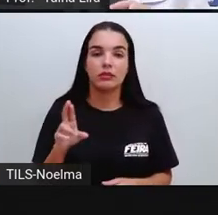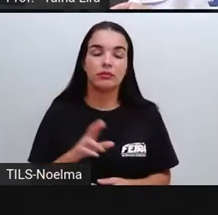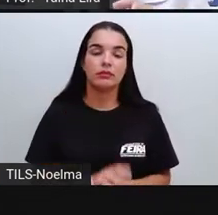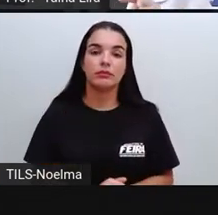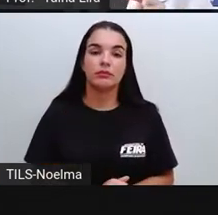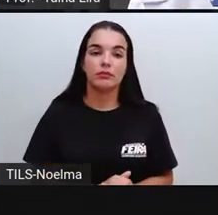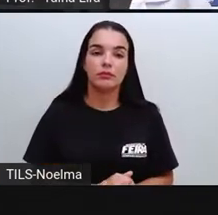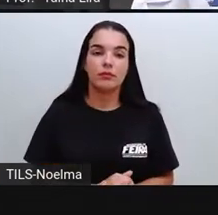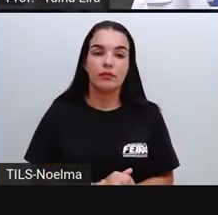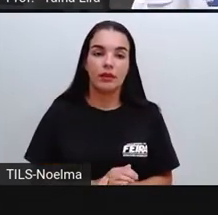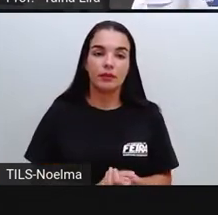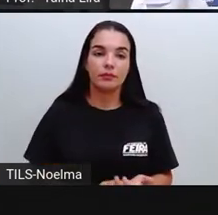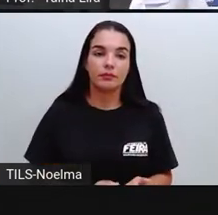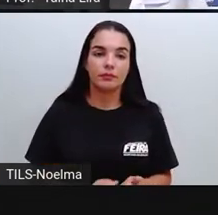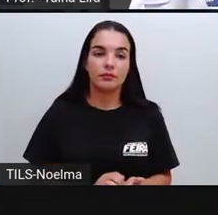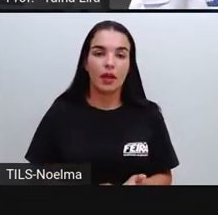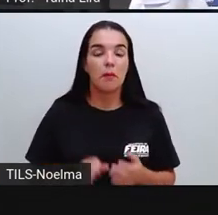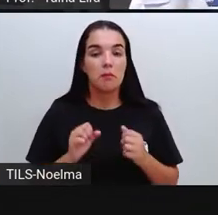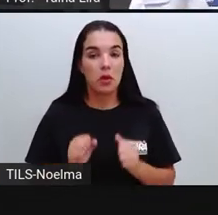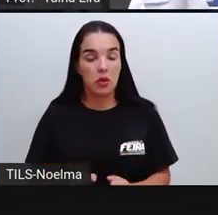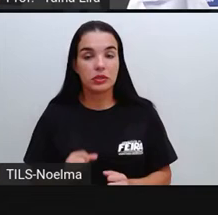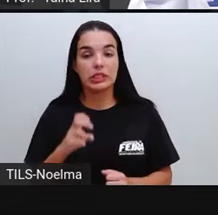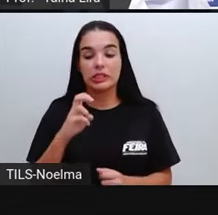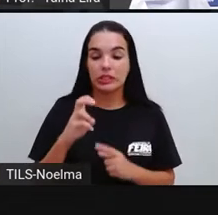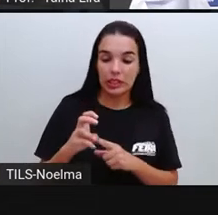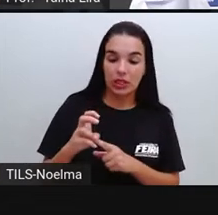notas de 2 e uma moeda de 1 real.